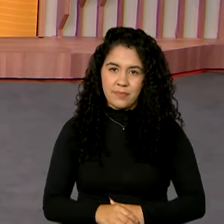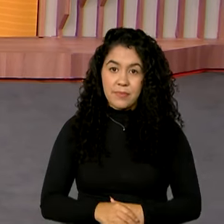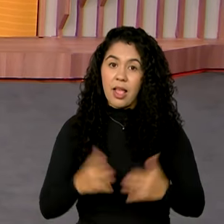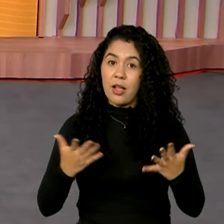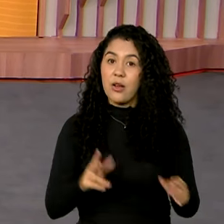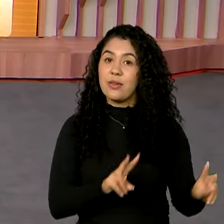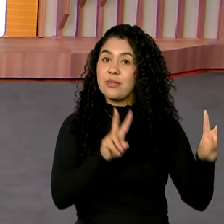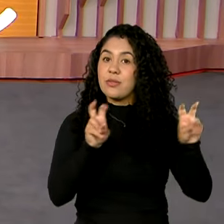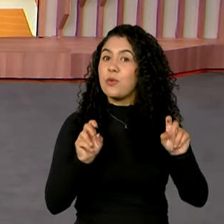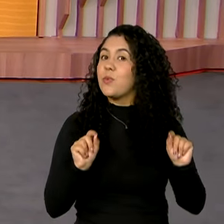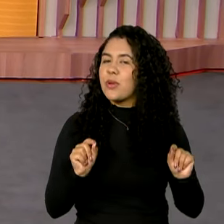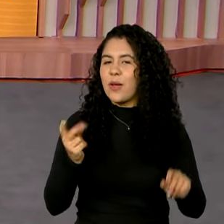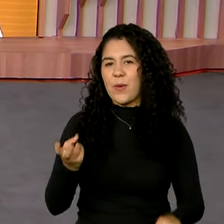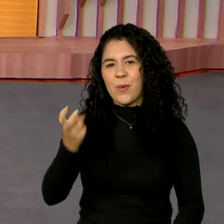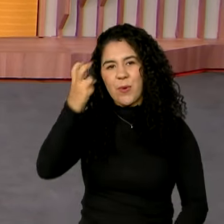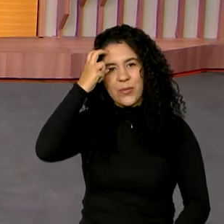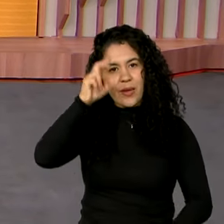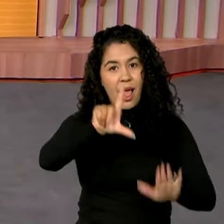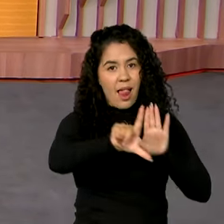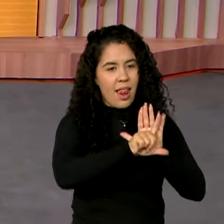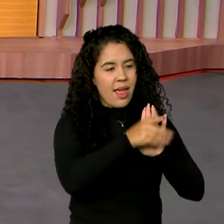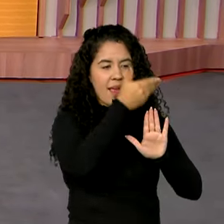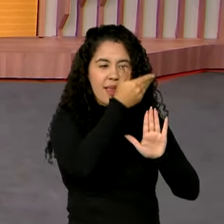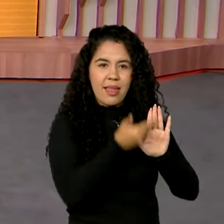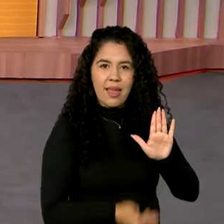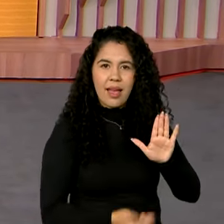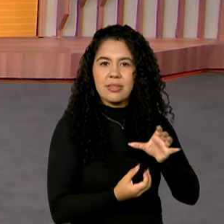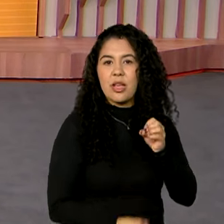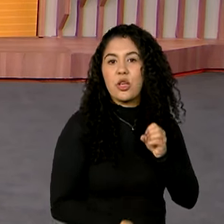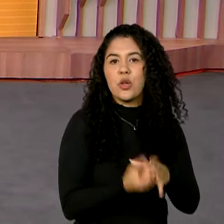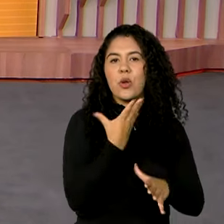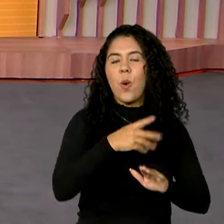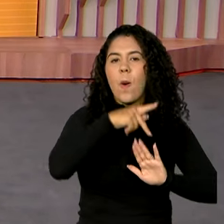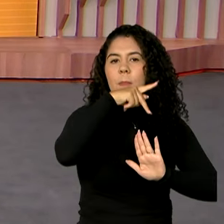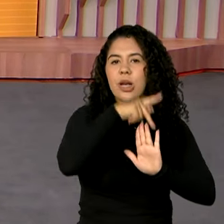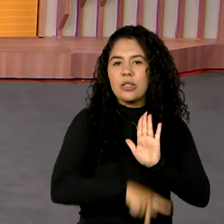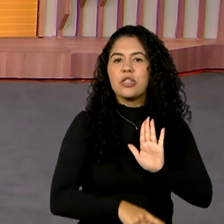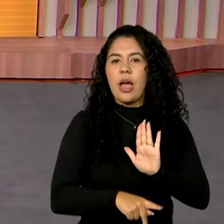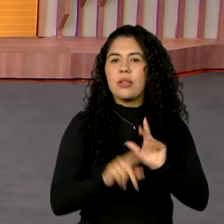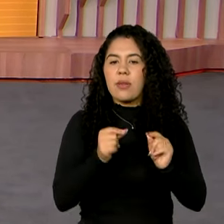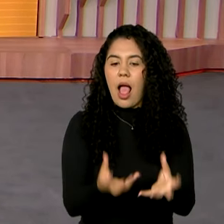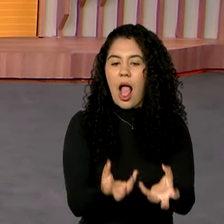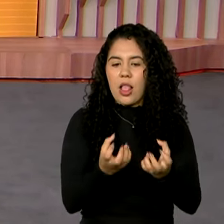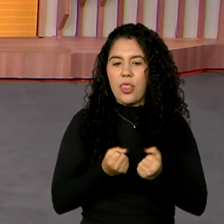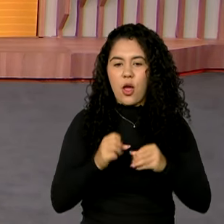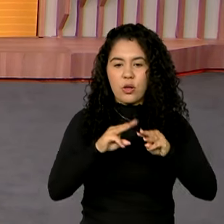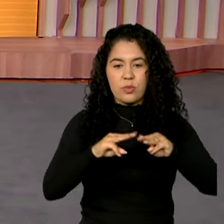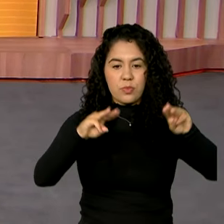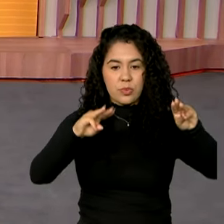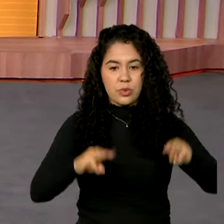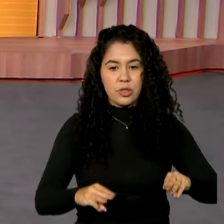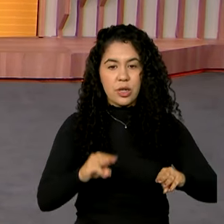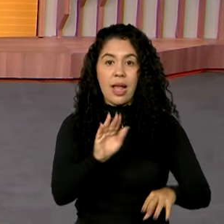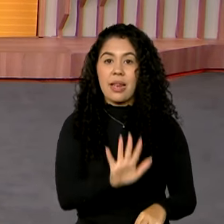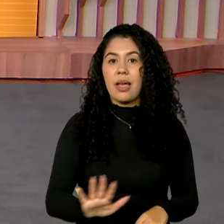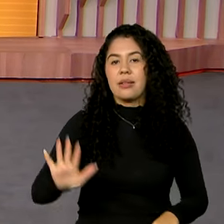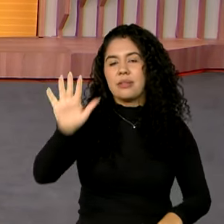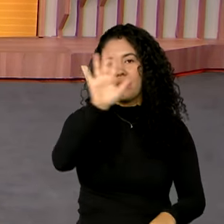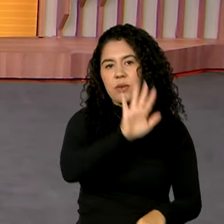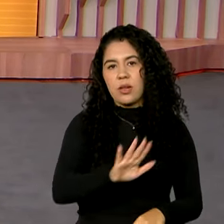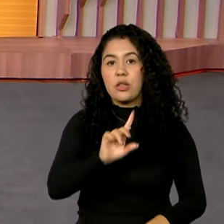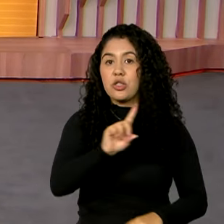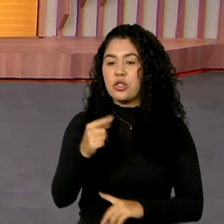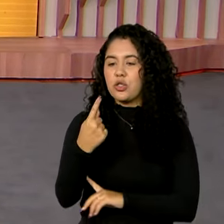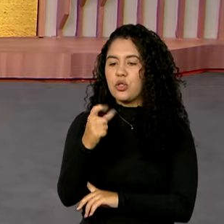cultura agora. Uma lei instituiu o projeto Adote um Museu e também o Dia Nacional do Museu em 18 de